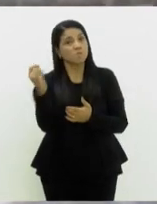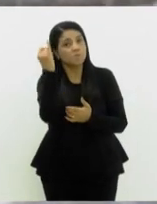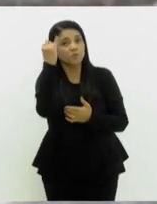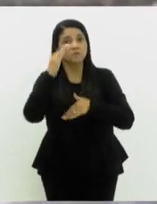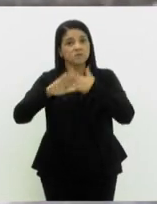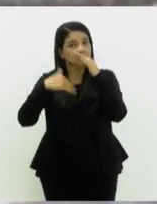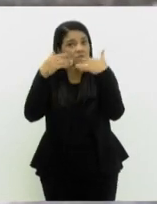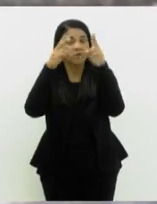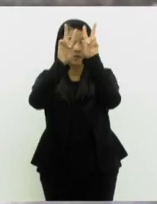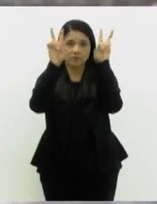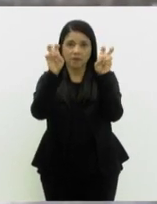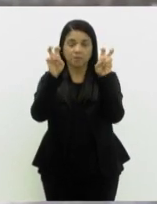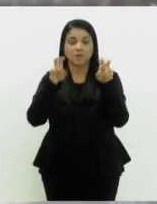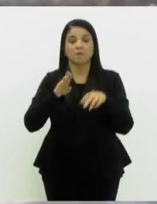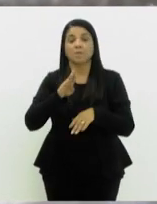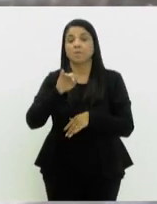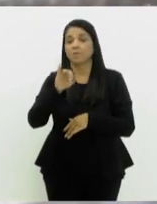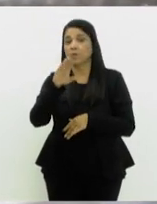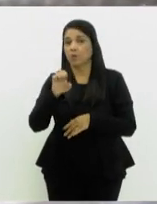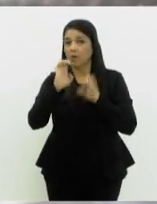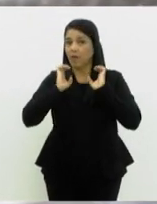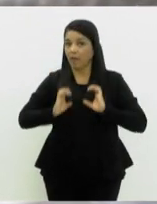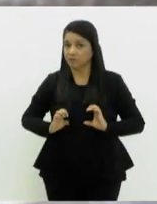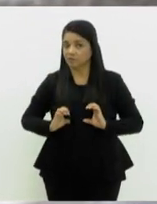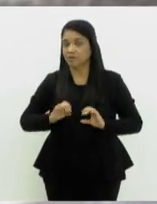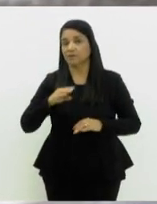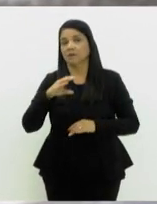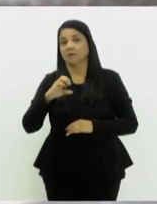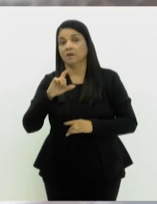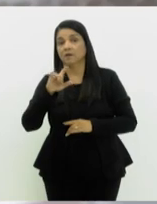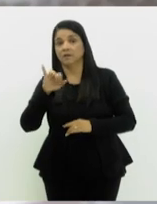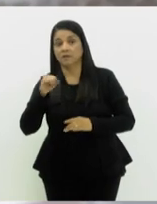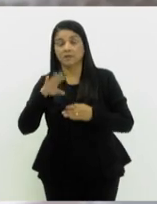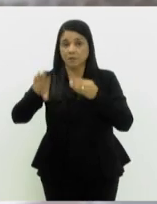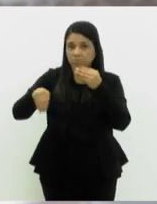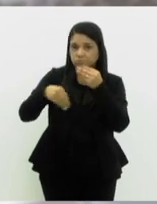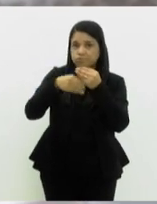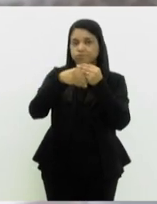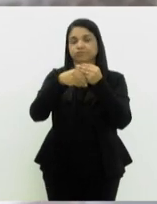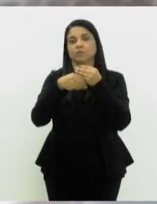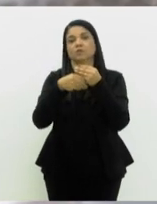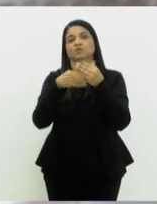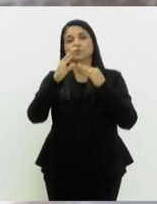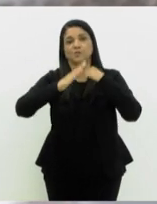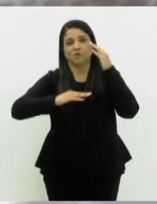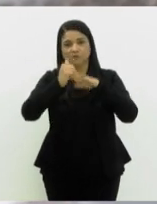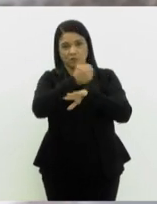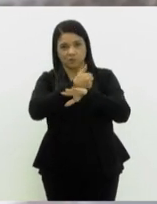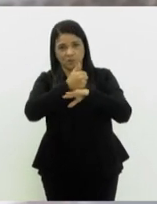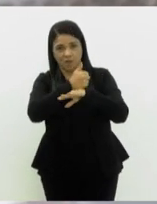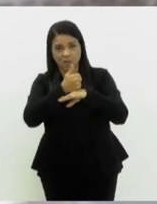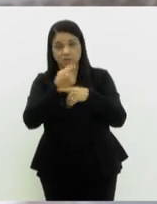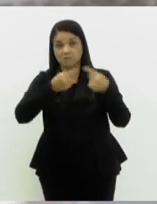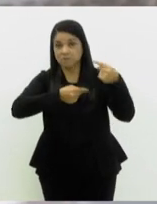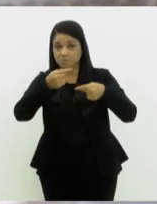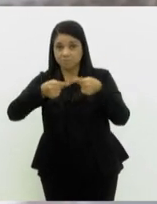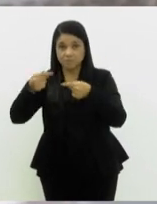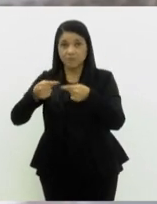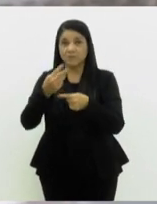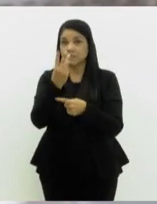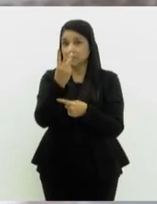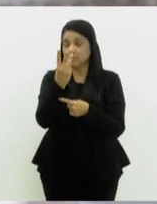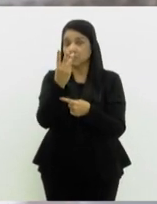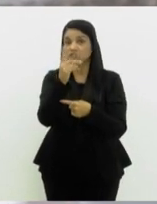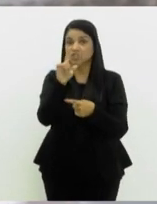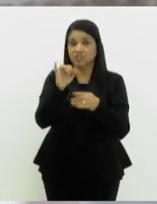desenvolver esse tema da bioética clínica. Então, ele surge para agregar esses profissionais, para que a gente possa debater, num encontro de três dias,